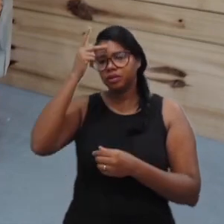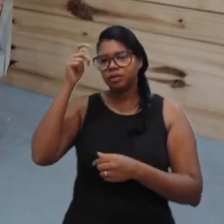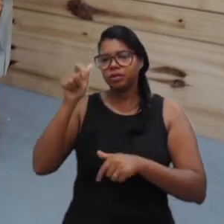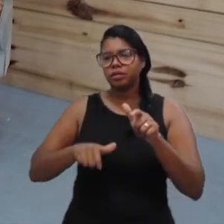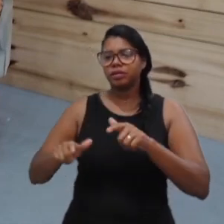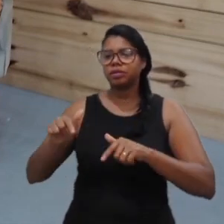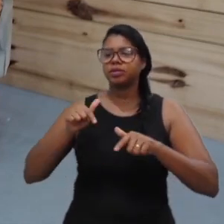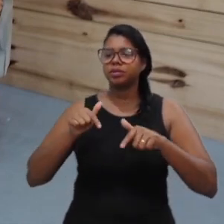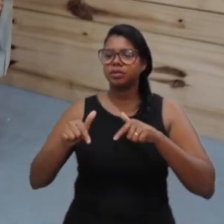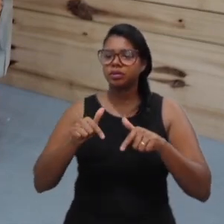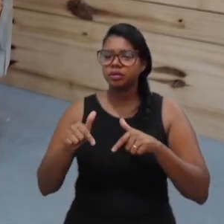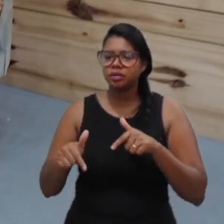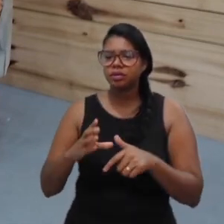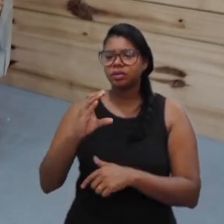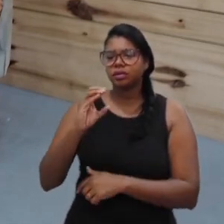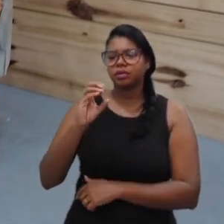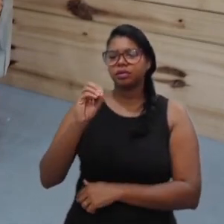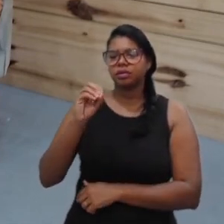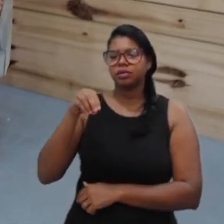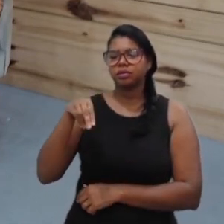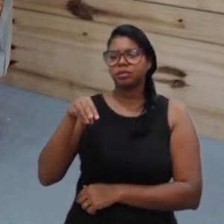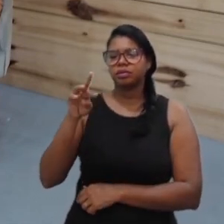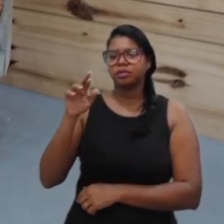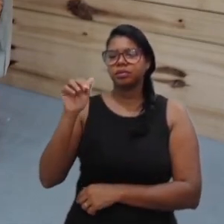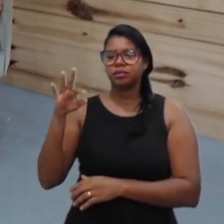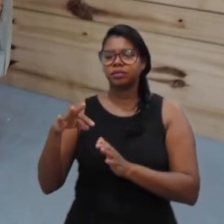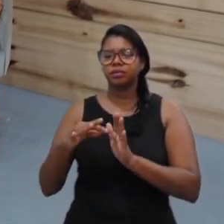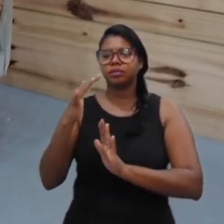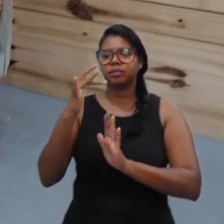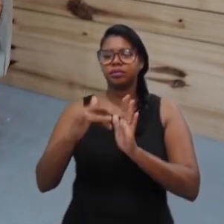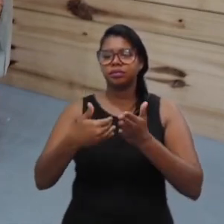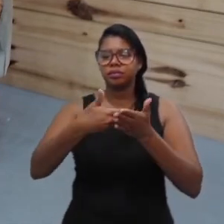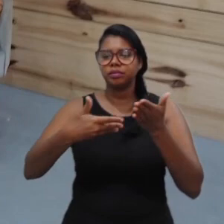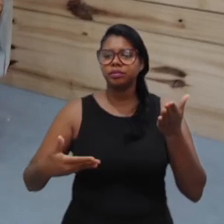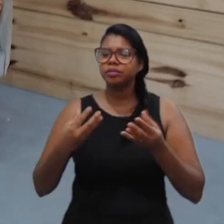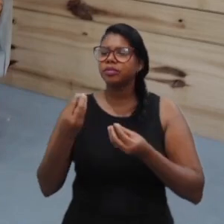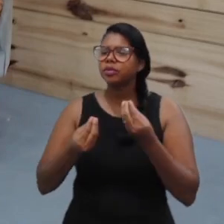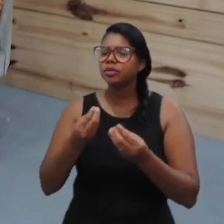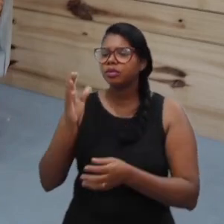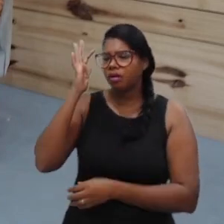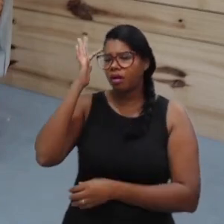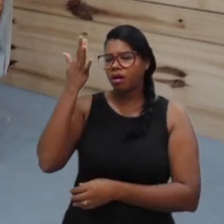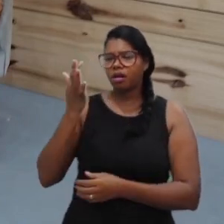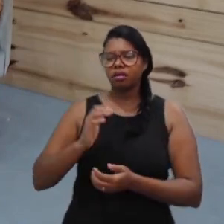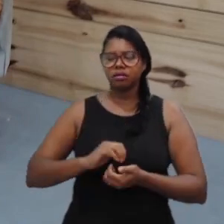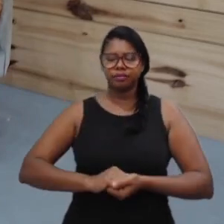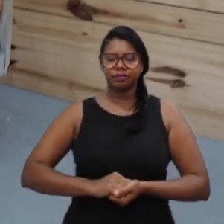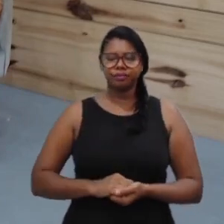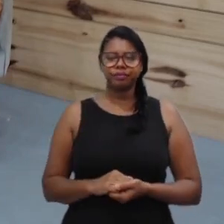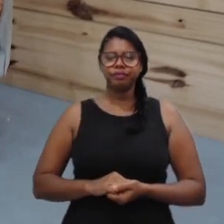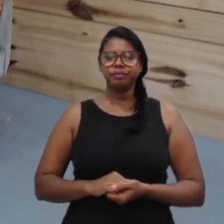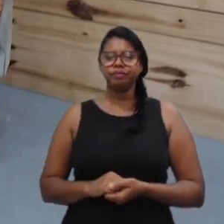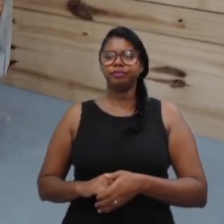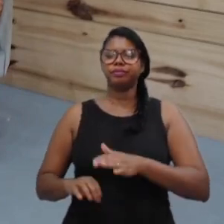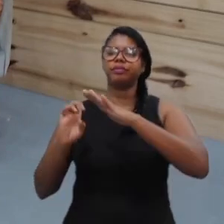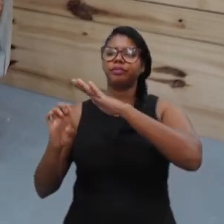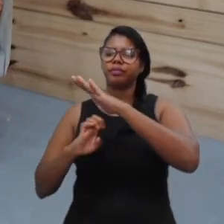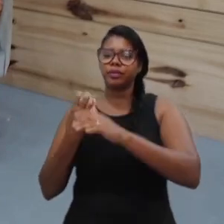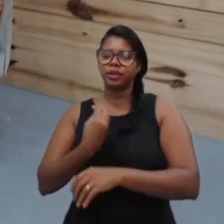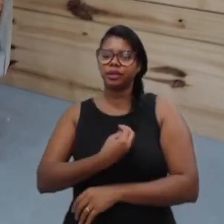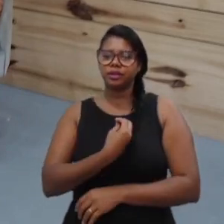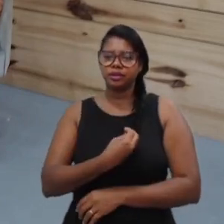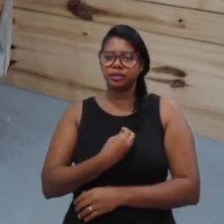comunicação, o planejamento disso, como foi tomar decisões nessa empresa, nessa vida